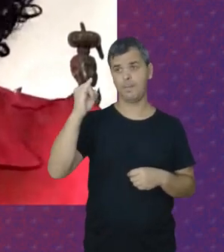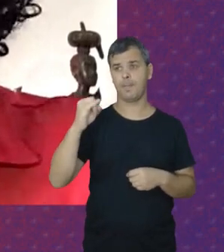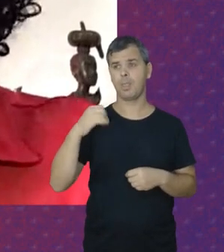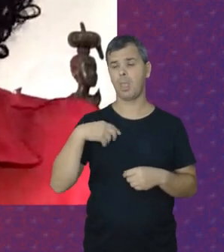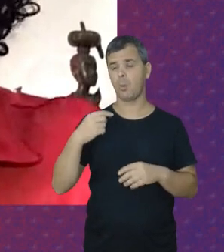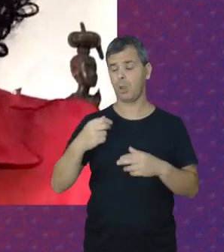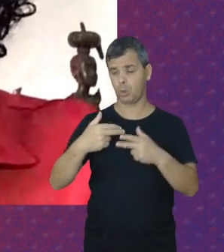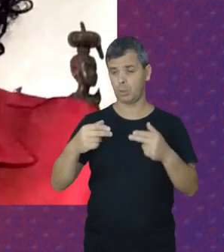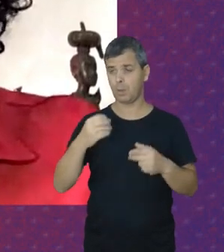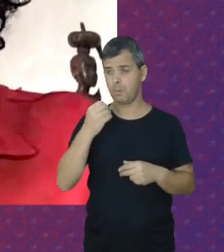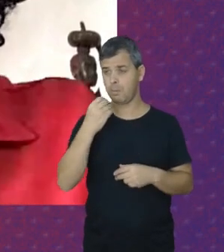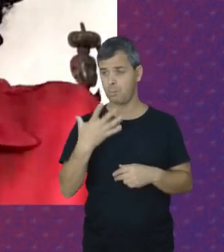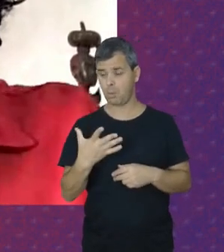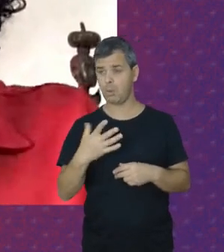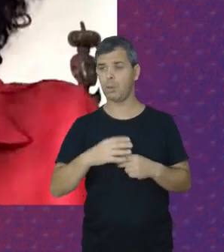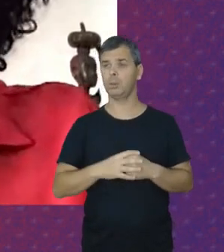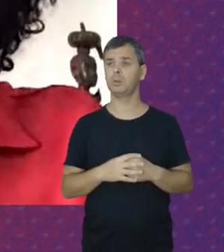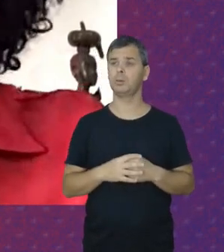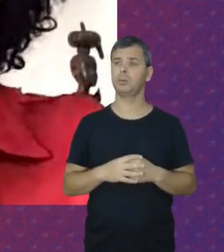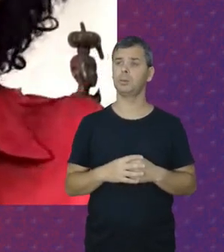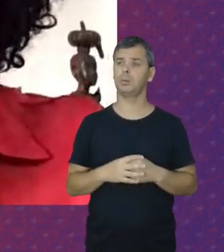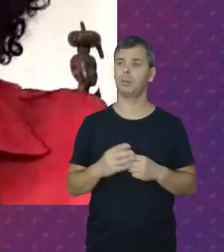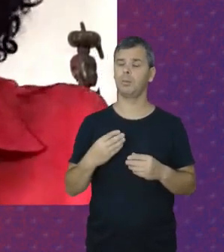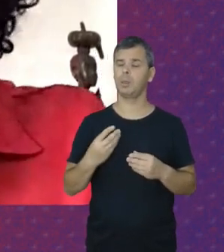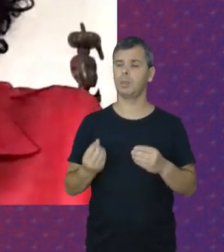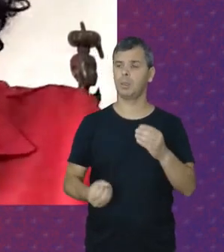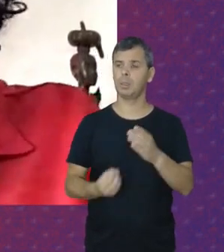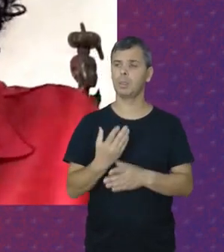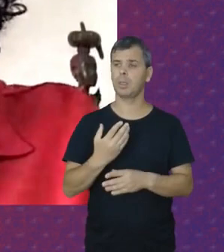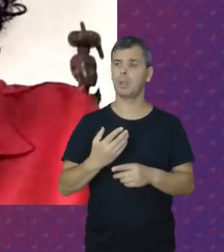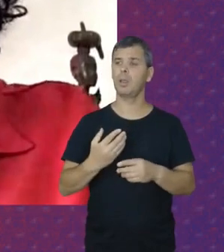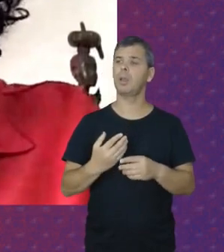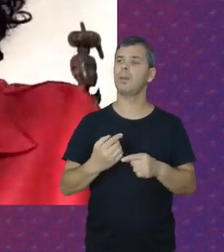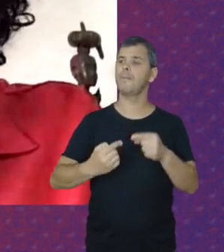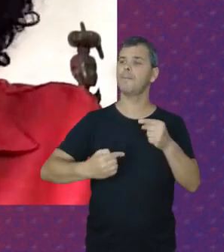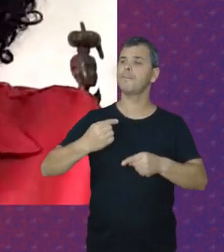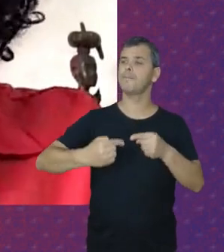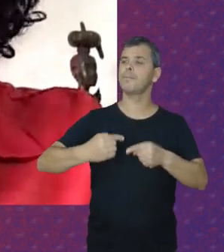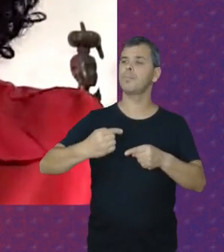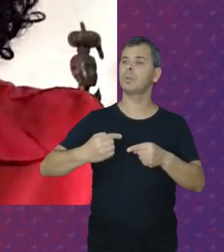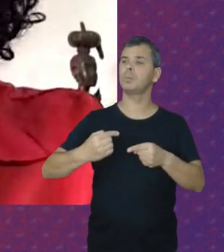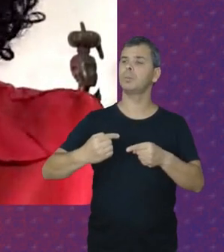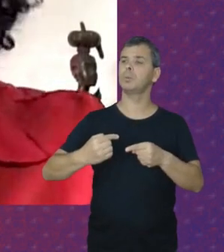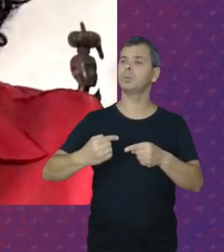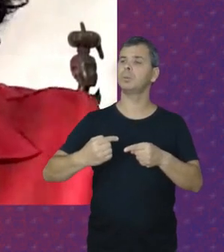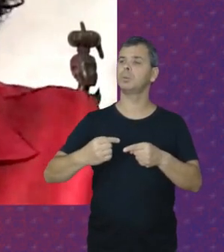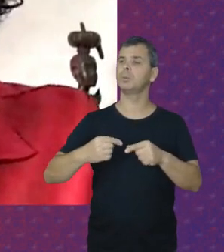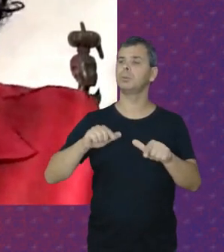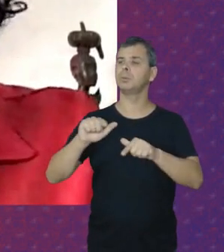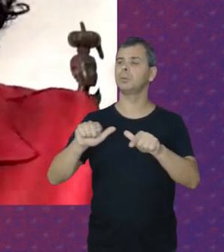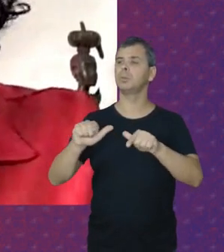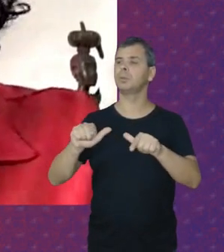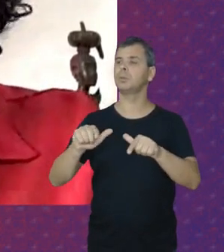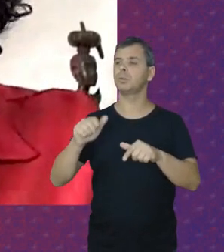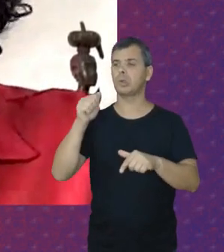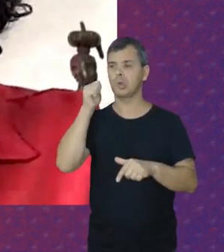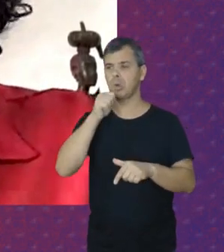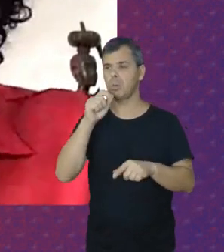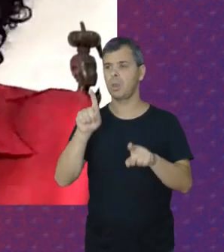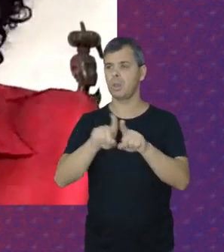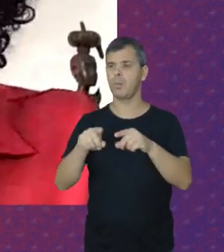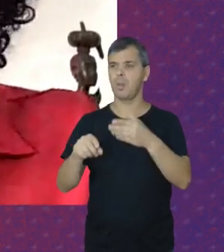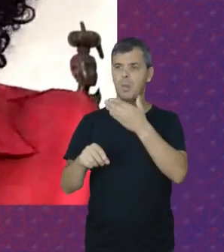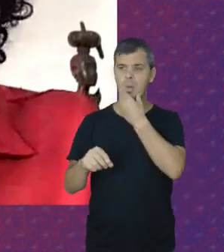elemento Importantíssimo Para implementar As políticas Dos trabalhadores E das Trabalhadoras